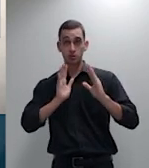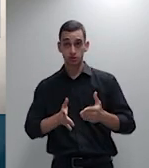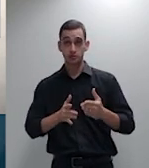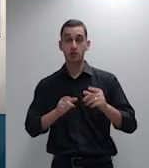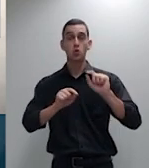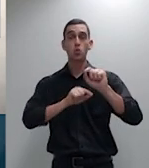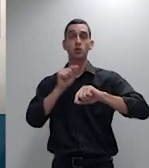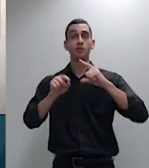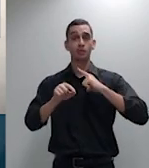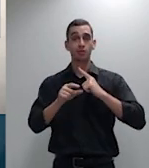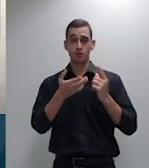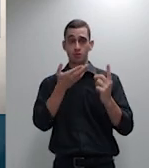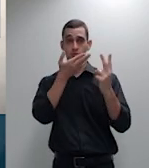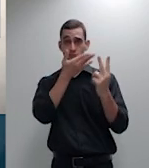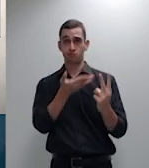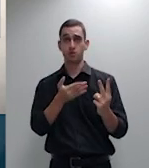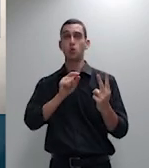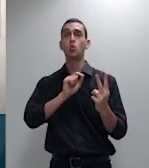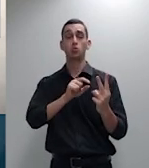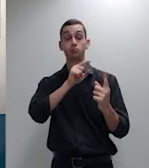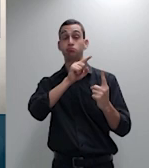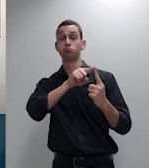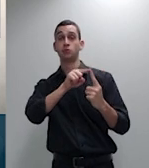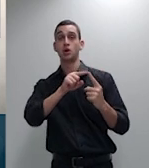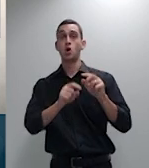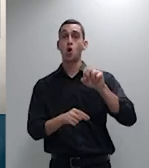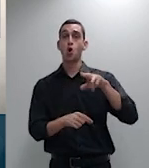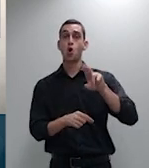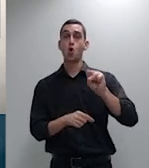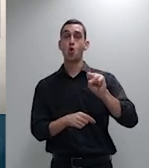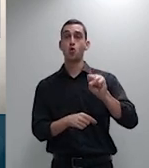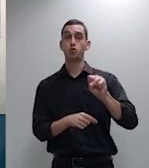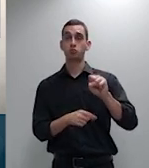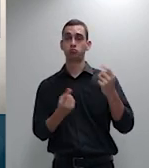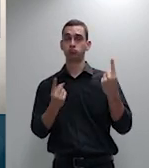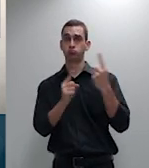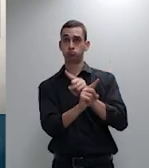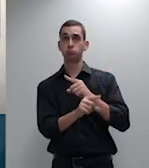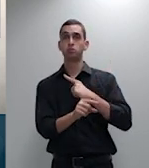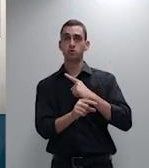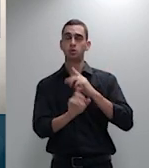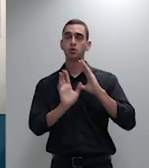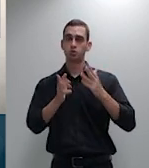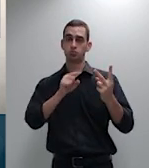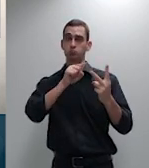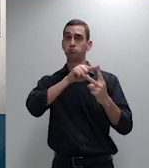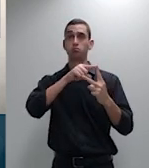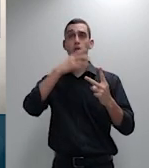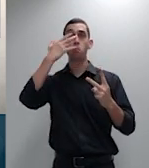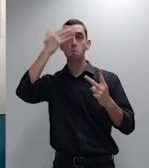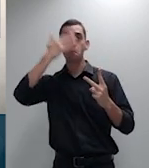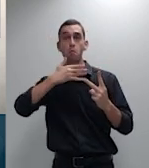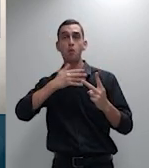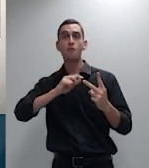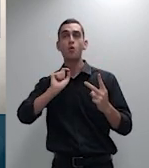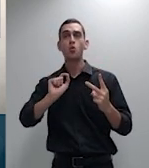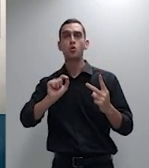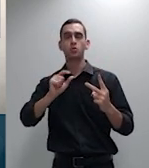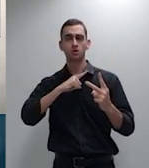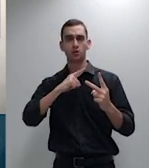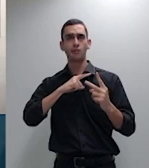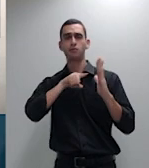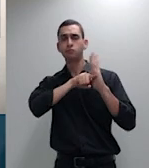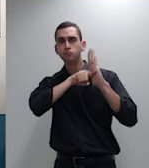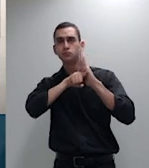-se que cabe à parte autora provar a abusividade mediante prova pericial atuarial ao passo que no